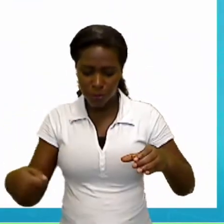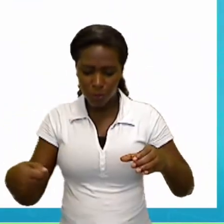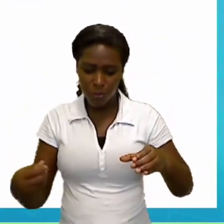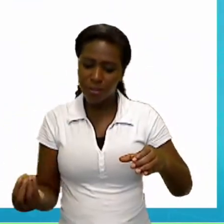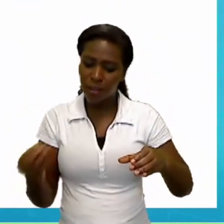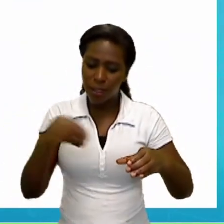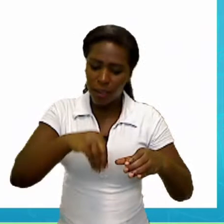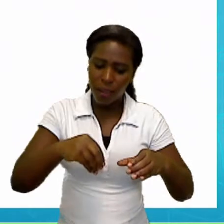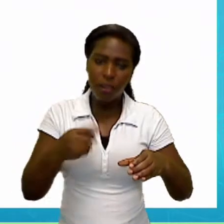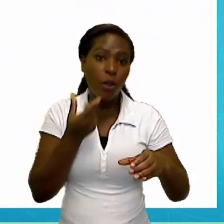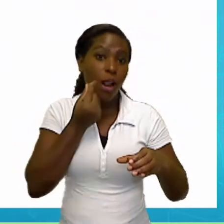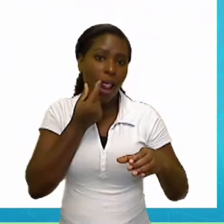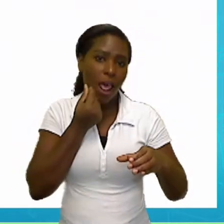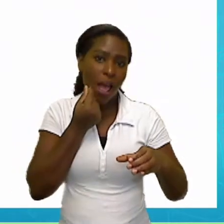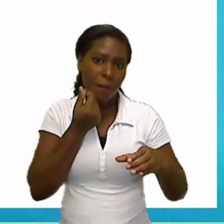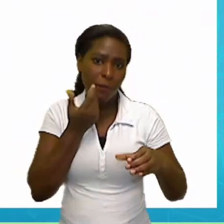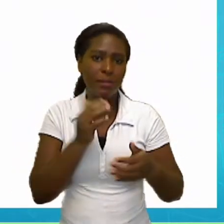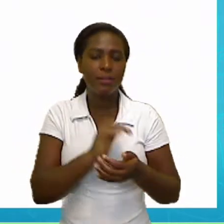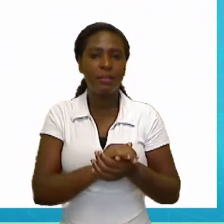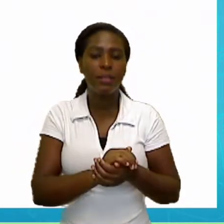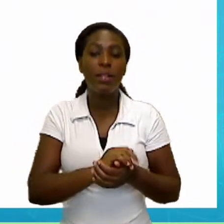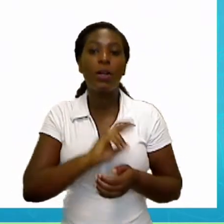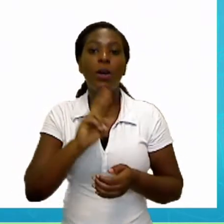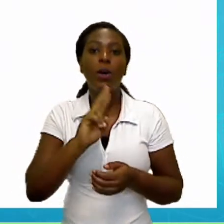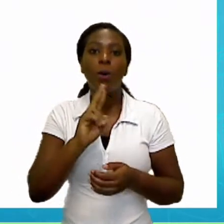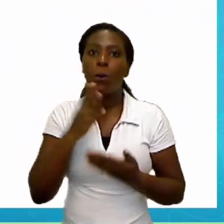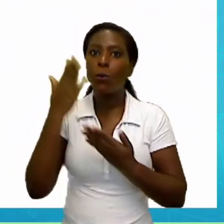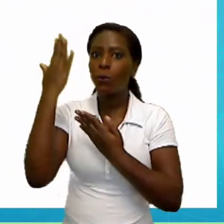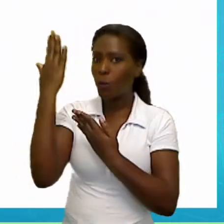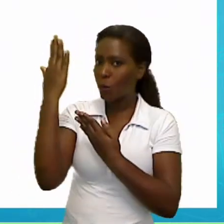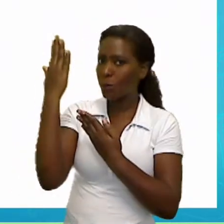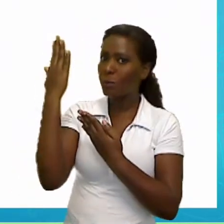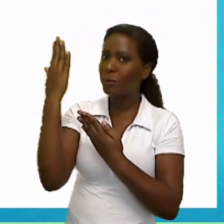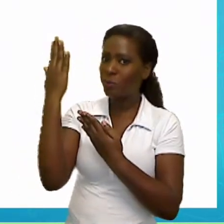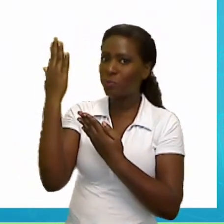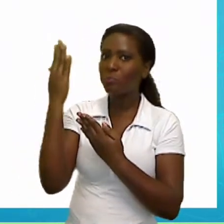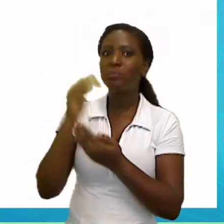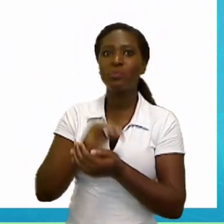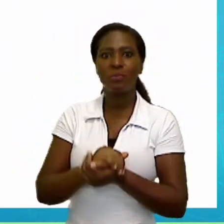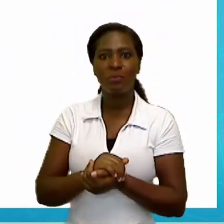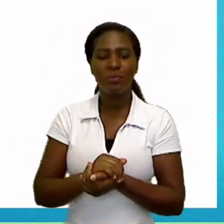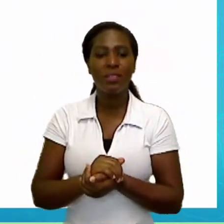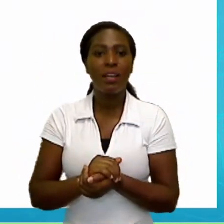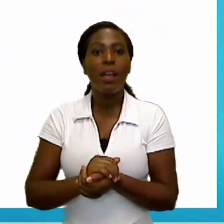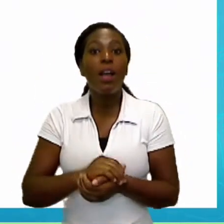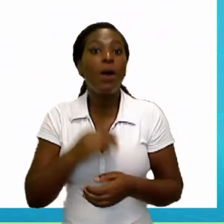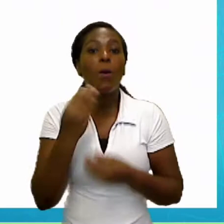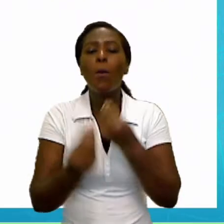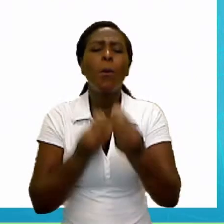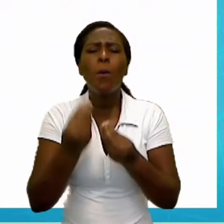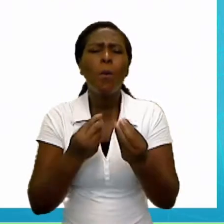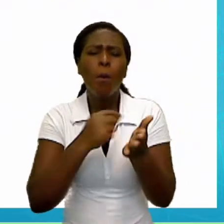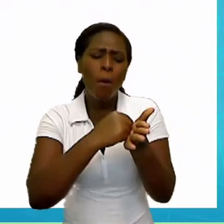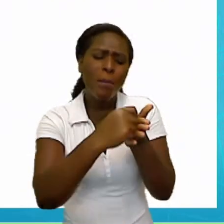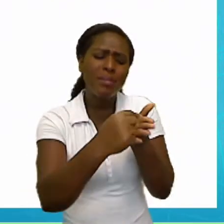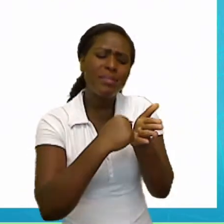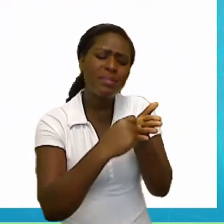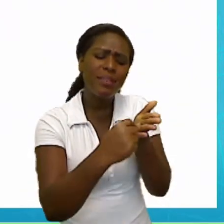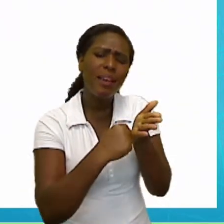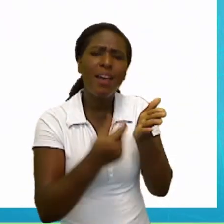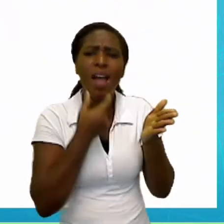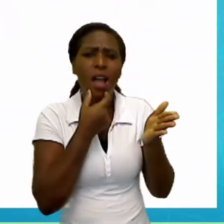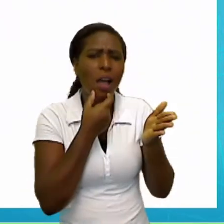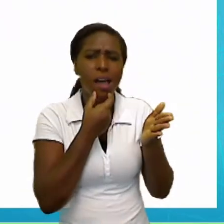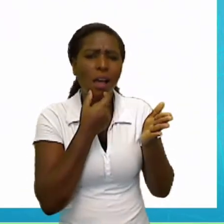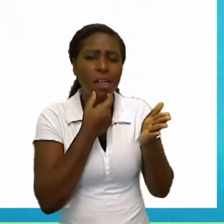case. Repeat, pencil case. Agora vamos aprender a escrever pencil case. Pay attention.